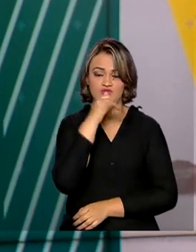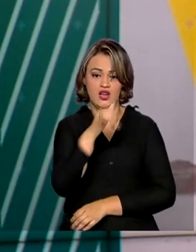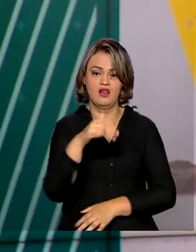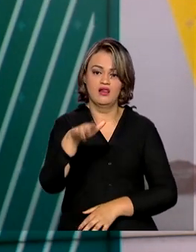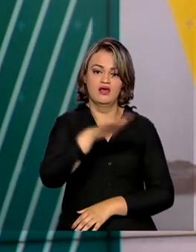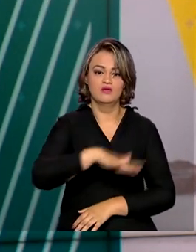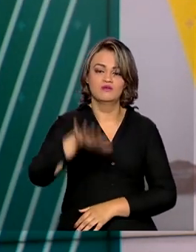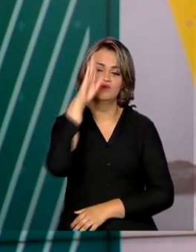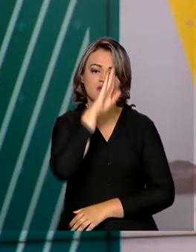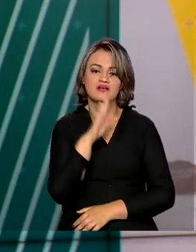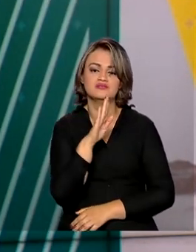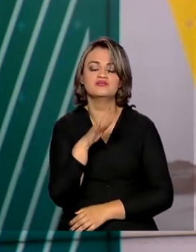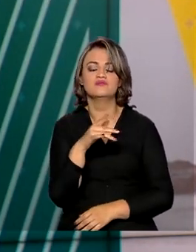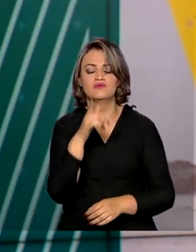Brasil é por meio de hidrelétricas.